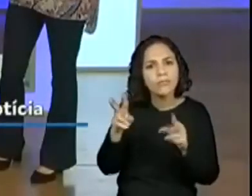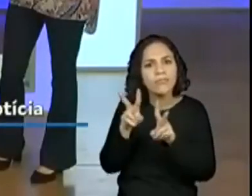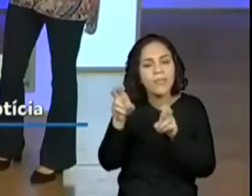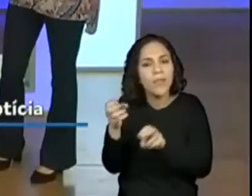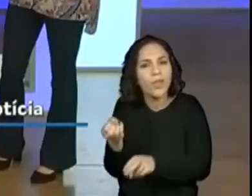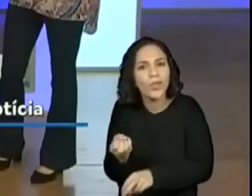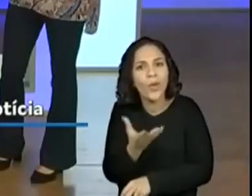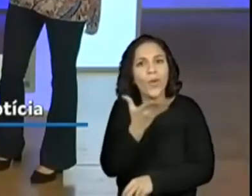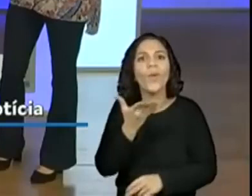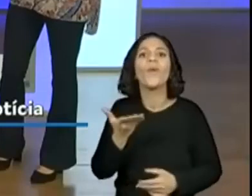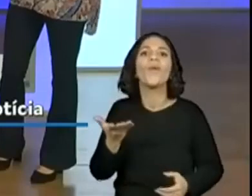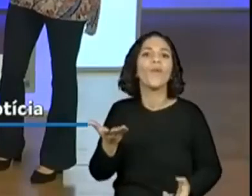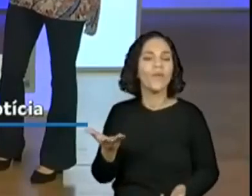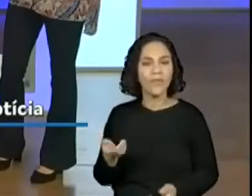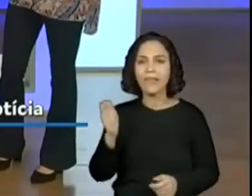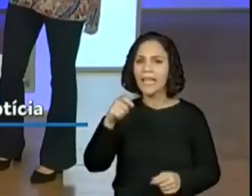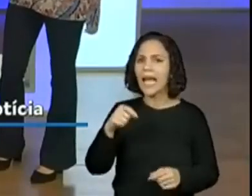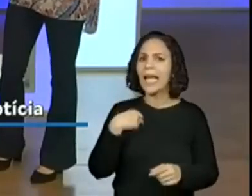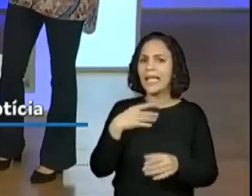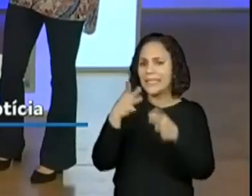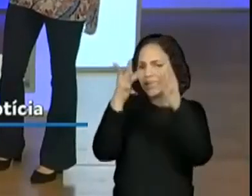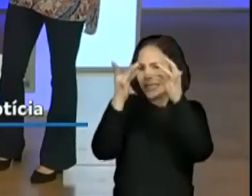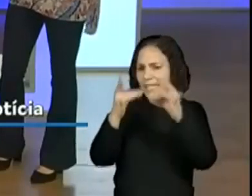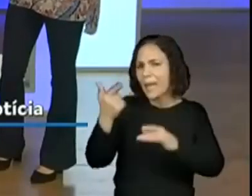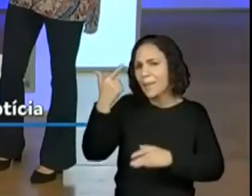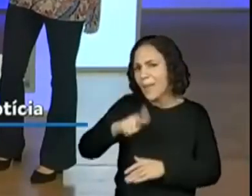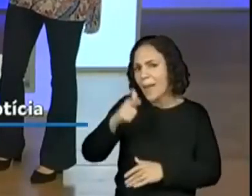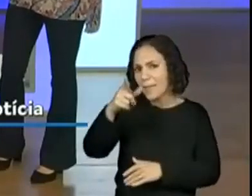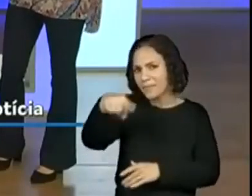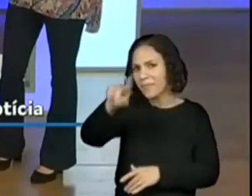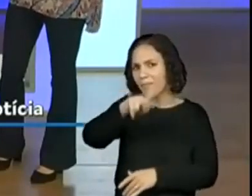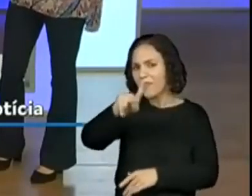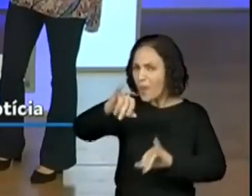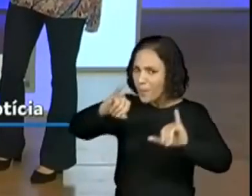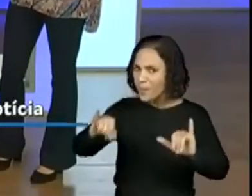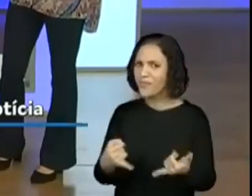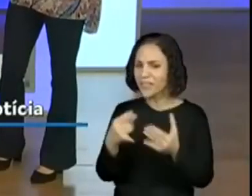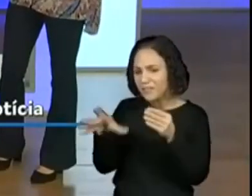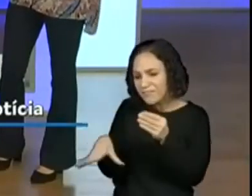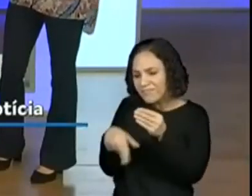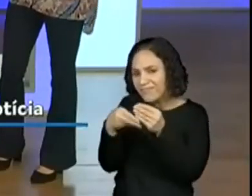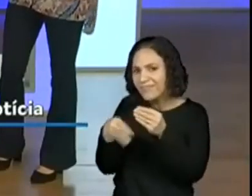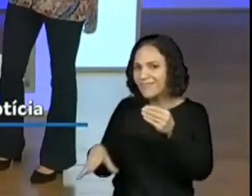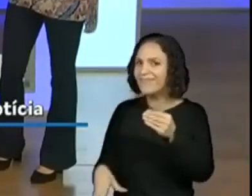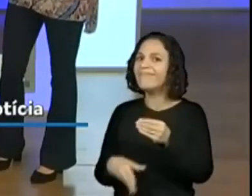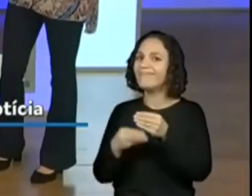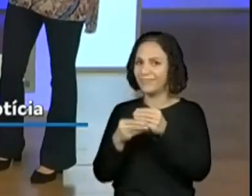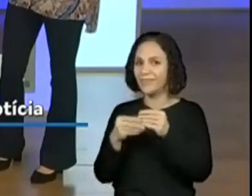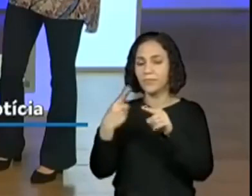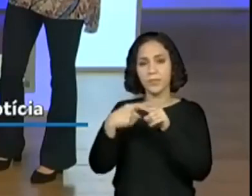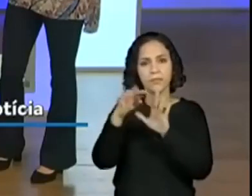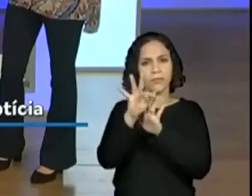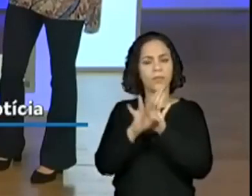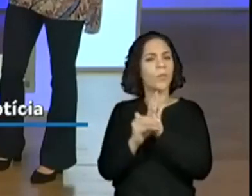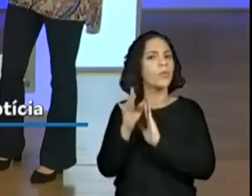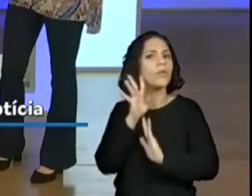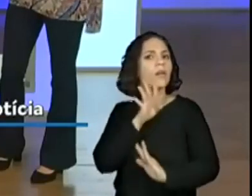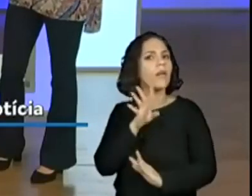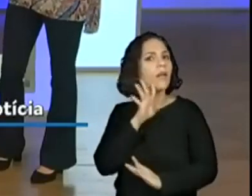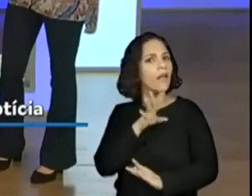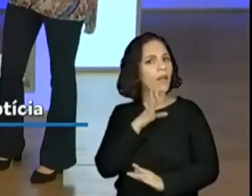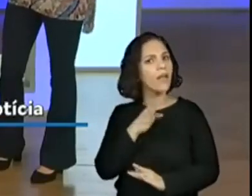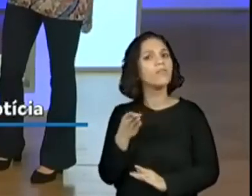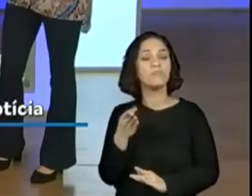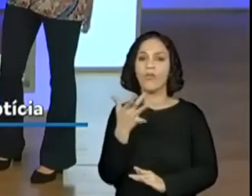com essa, né, com essa reportagem. Dá para usar para diversas coisas aí, olhando para o texto em si. Não é um texto